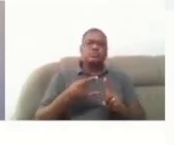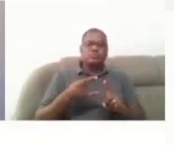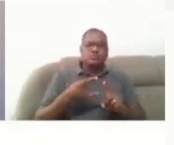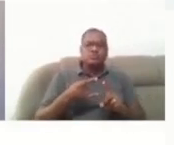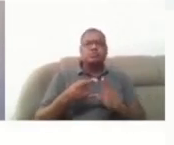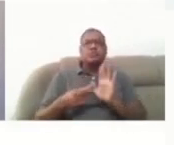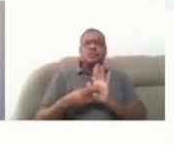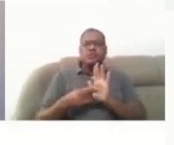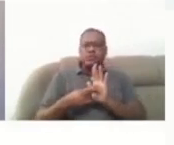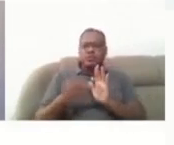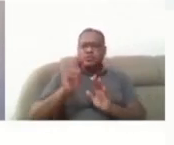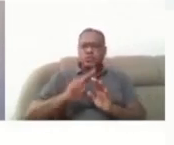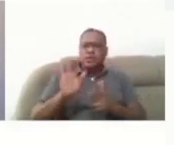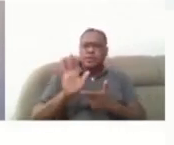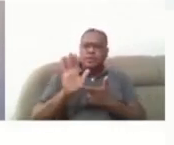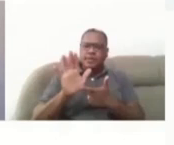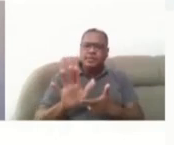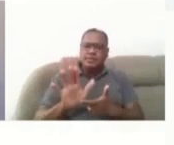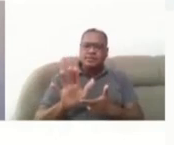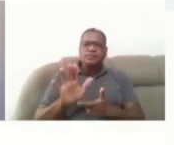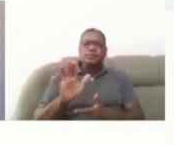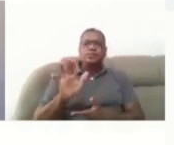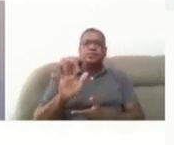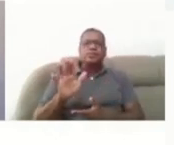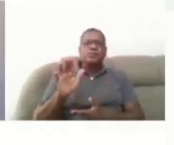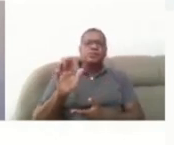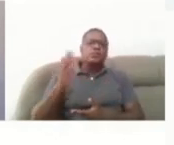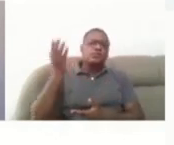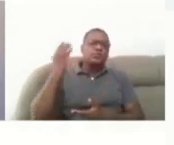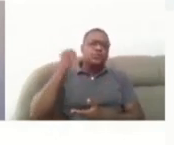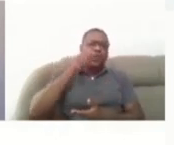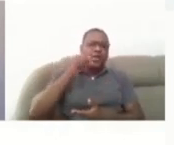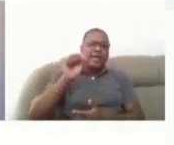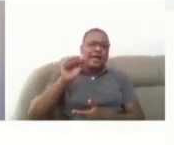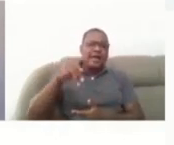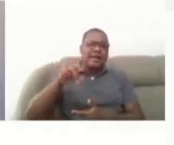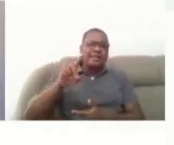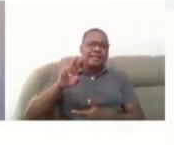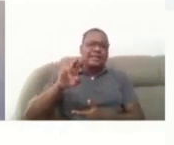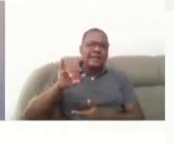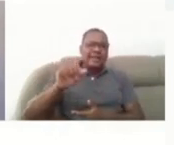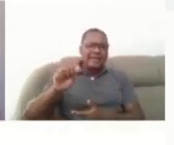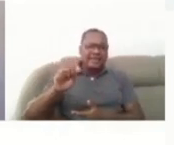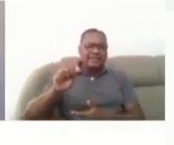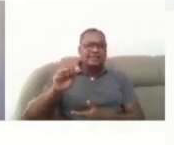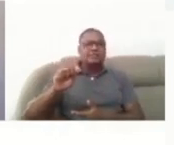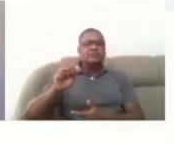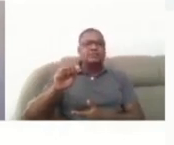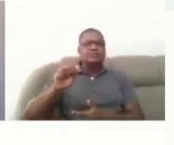apresentação da Andréia Sonza, do ano passado, então, em relação ao Zoom,